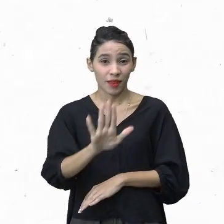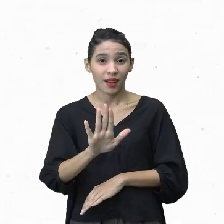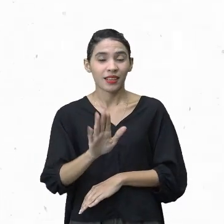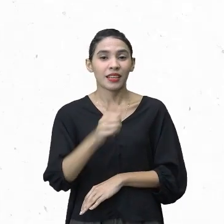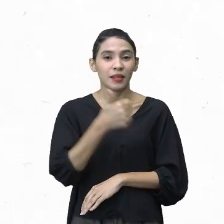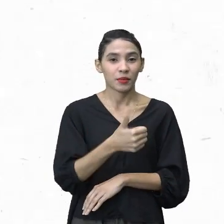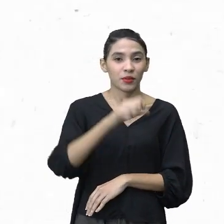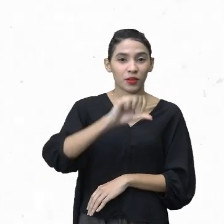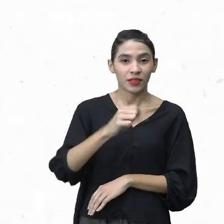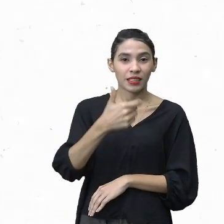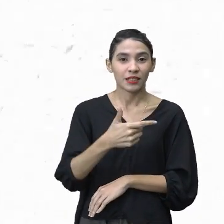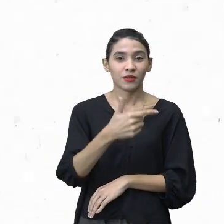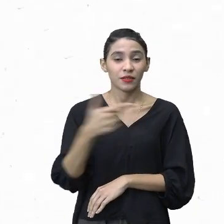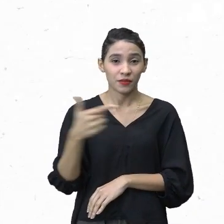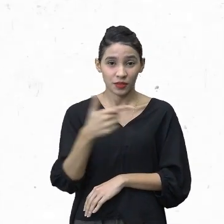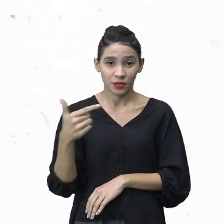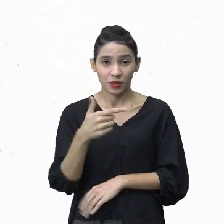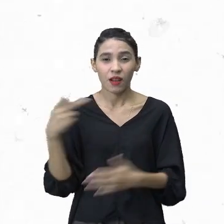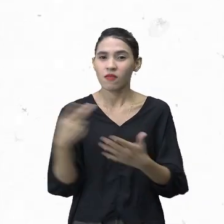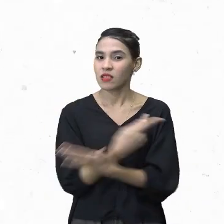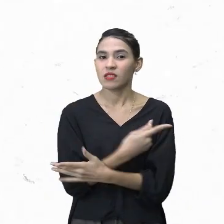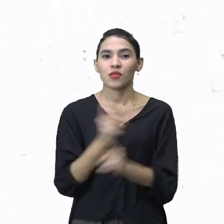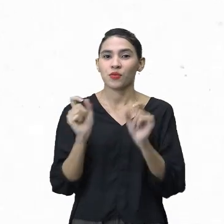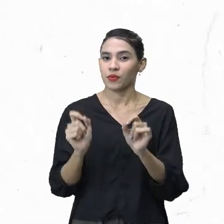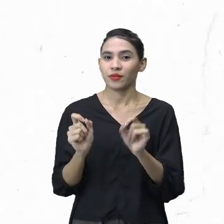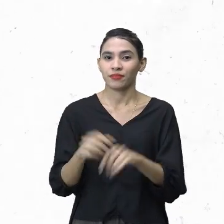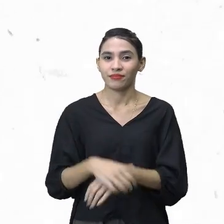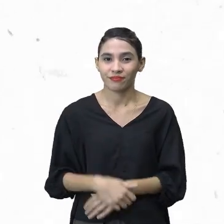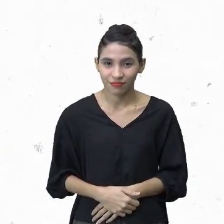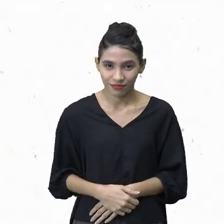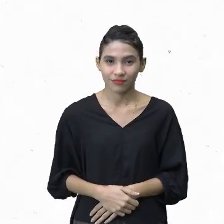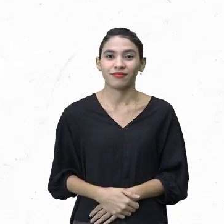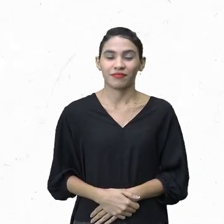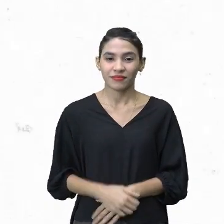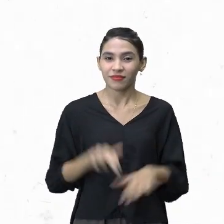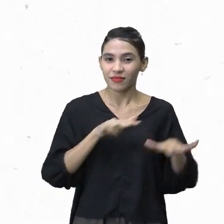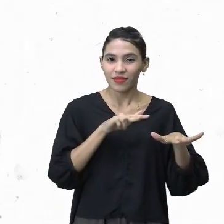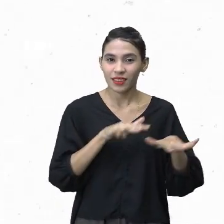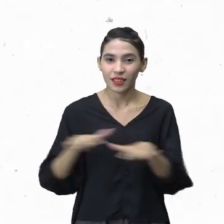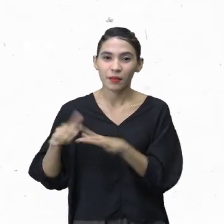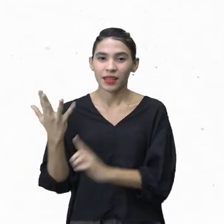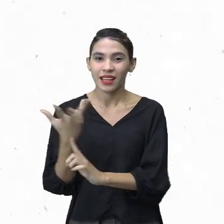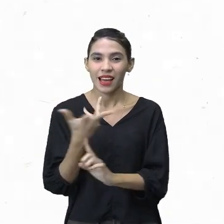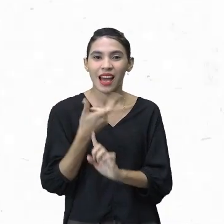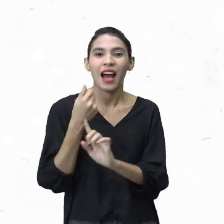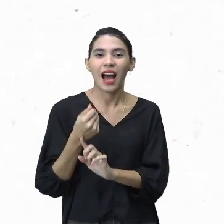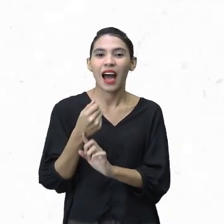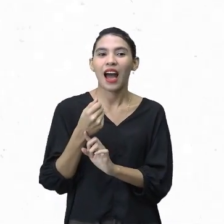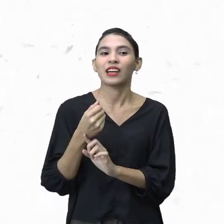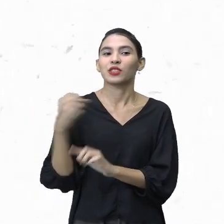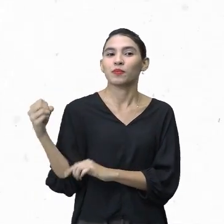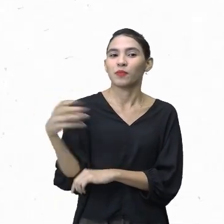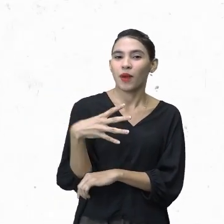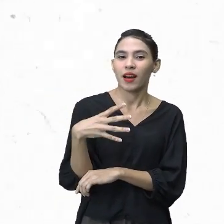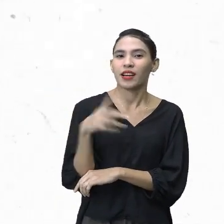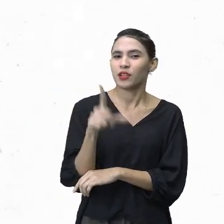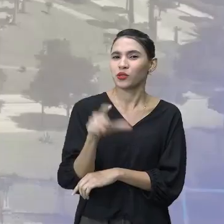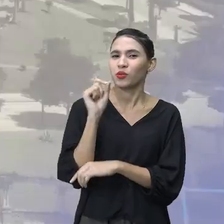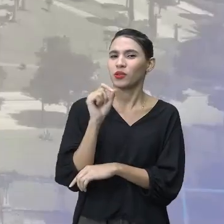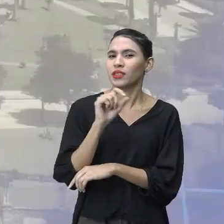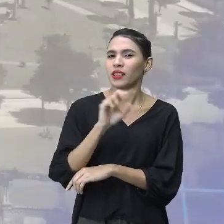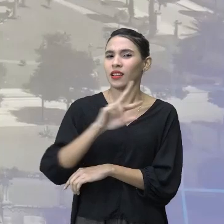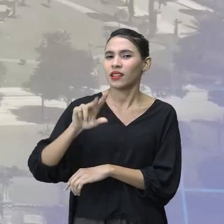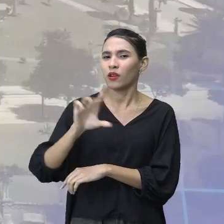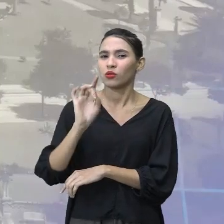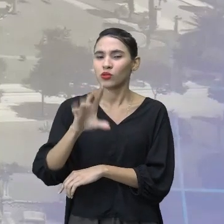1922, aconteceu o quê? A Semana de Arte Moderna. Ela não foi escolhida simplesmente por ser